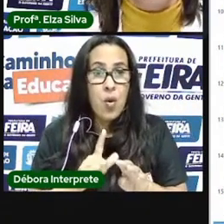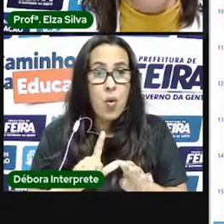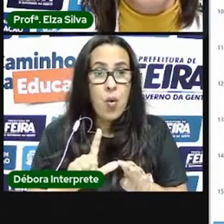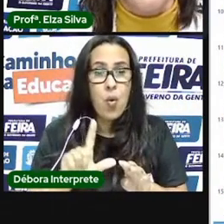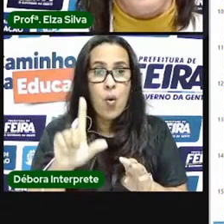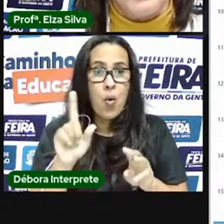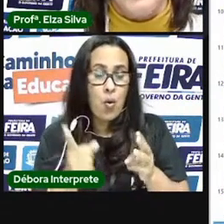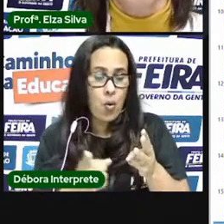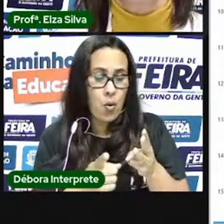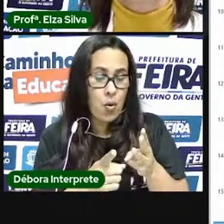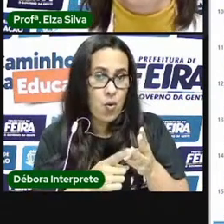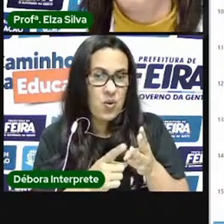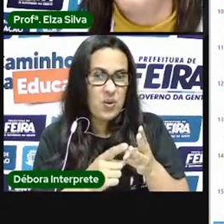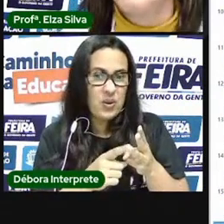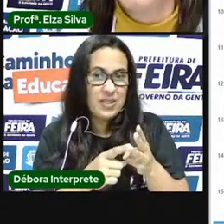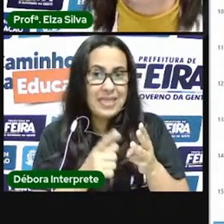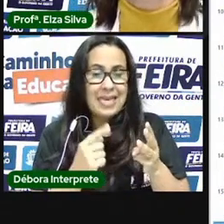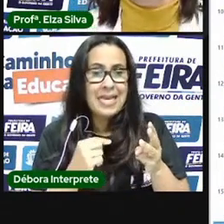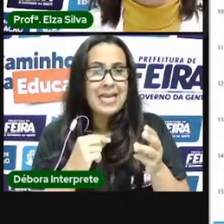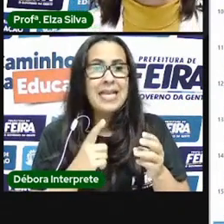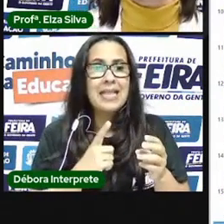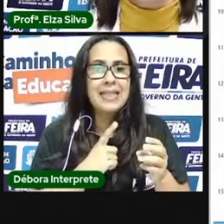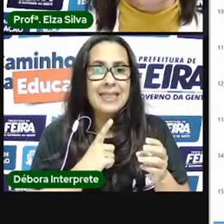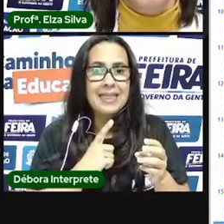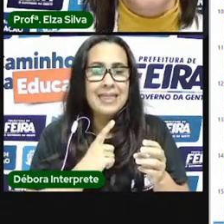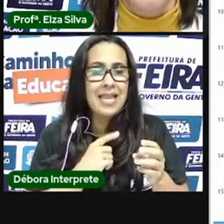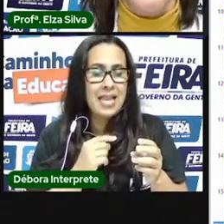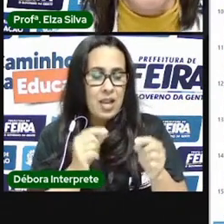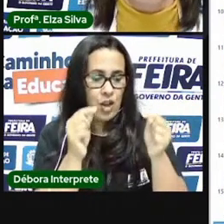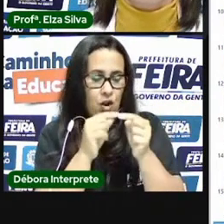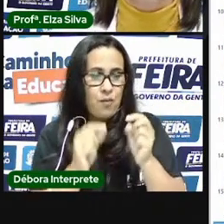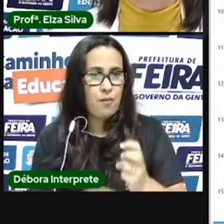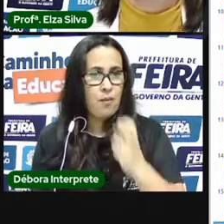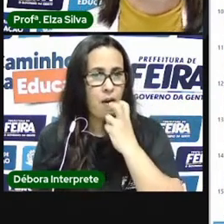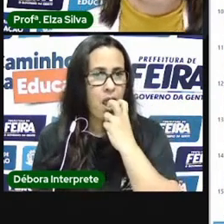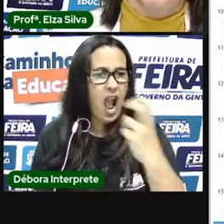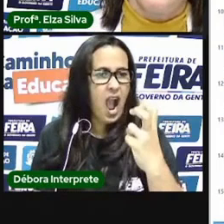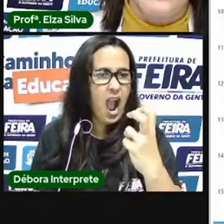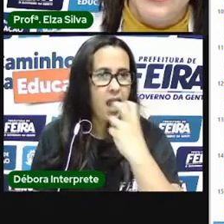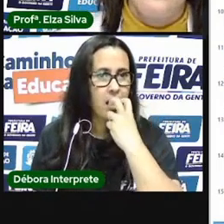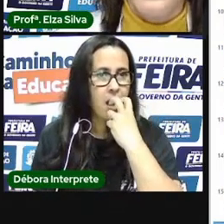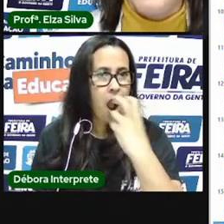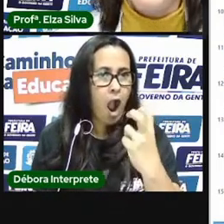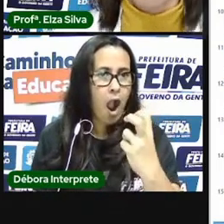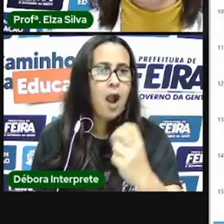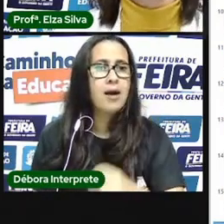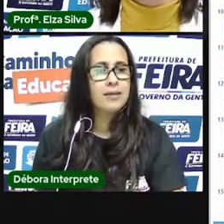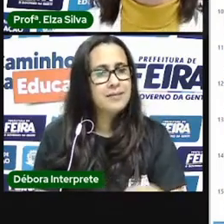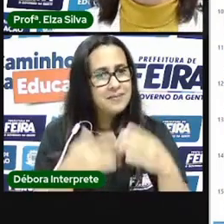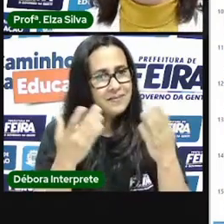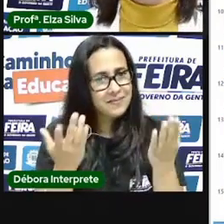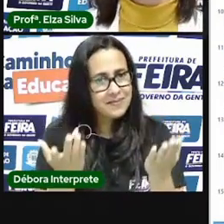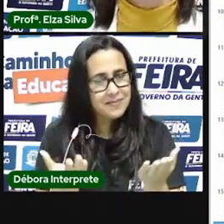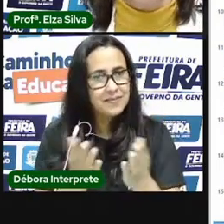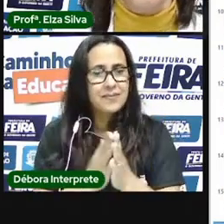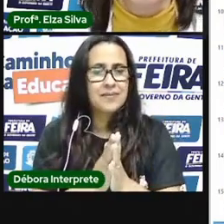vamos colocar os gritos dos personagens então para fazer uma história em quadrinhos é importante